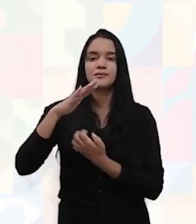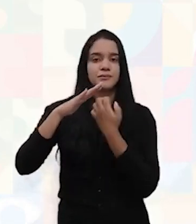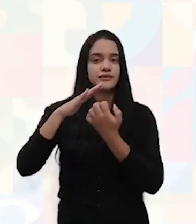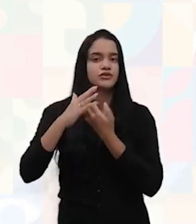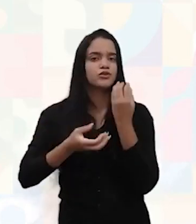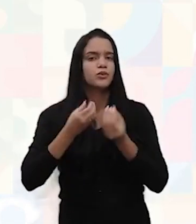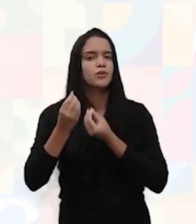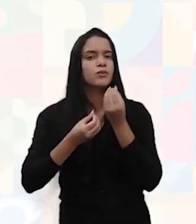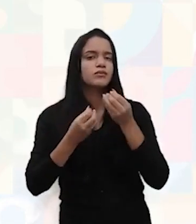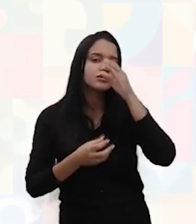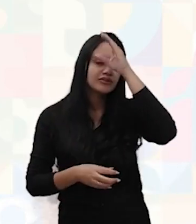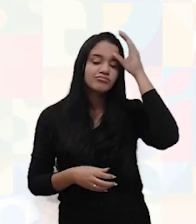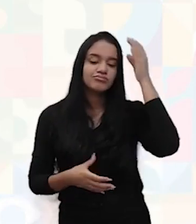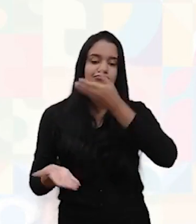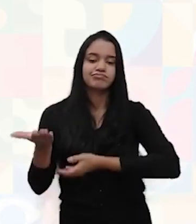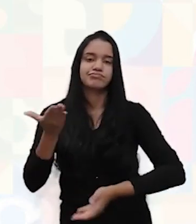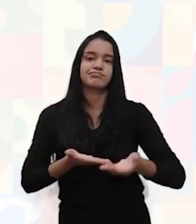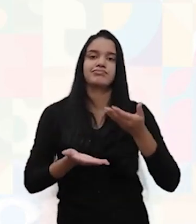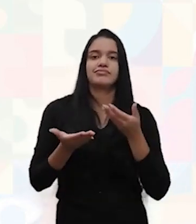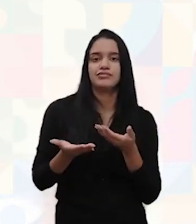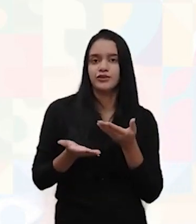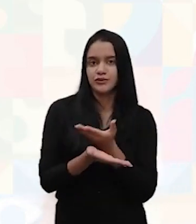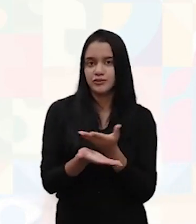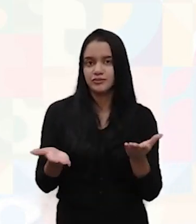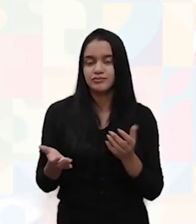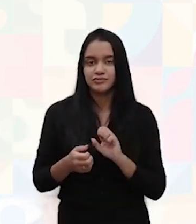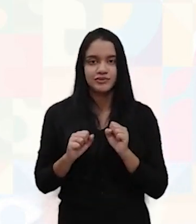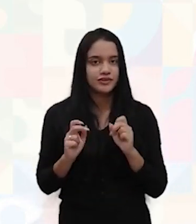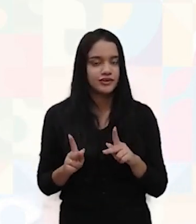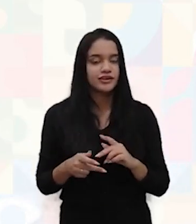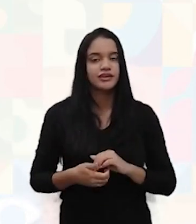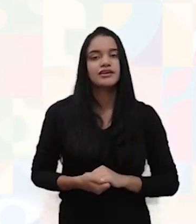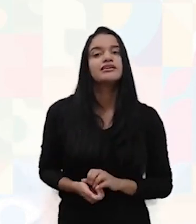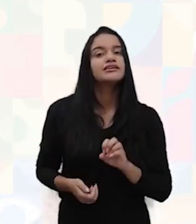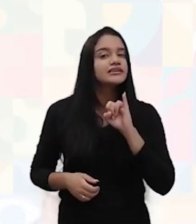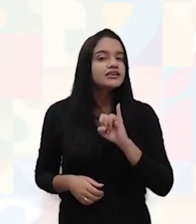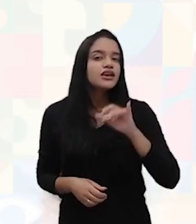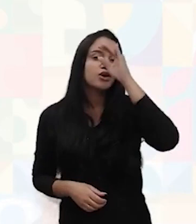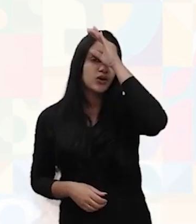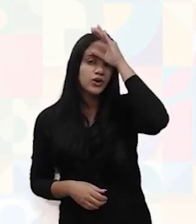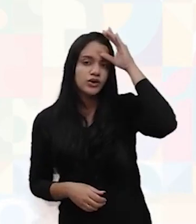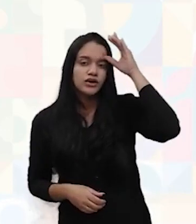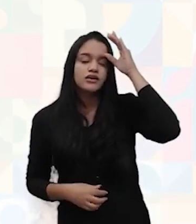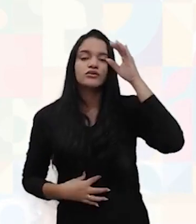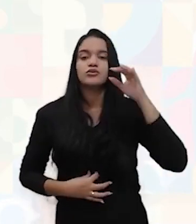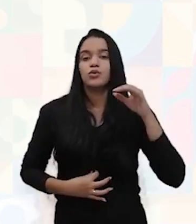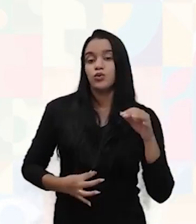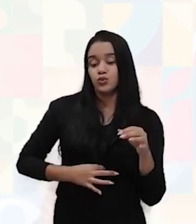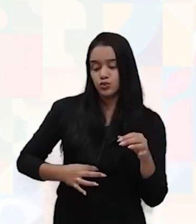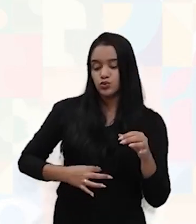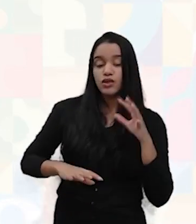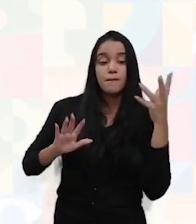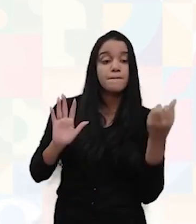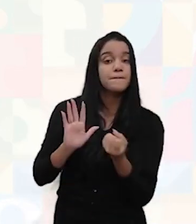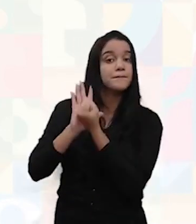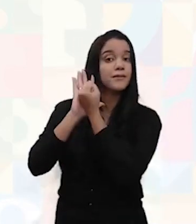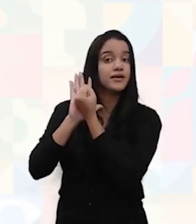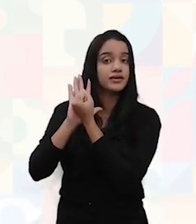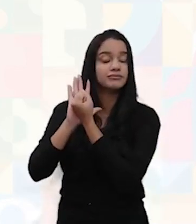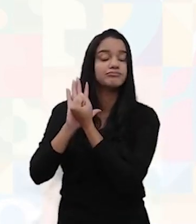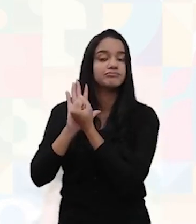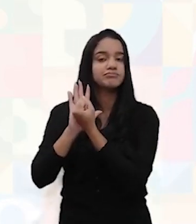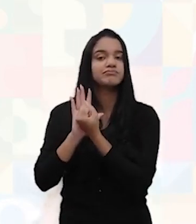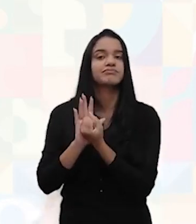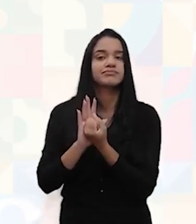E como é que o cliente, ele se relaciona com você? Tá? Se o cliente, ele veste, se ele é o embaixador da tua marca, se ele veste